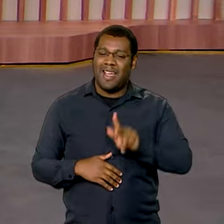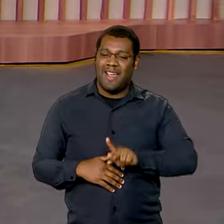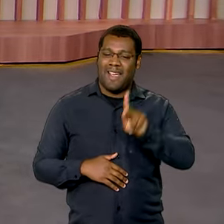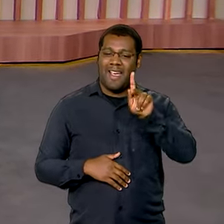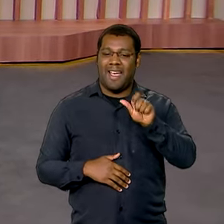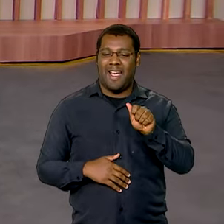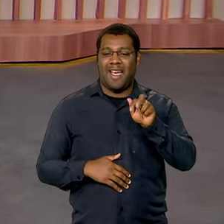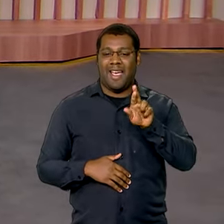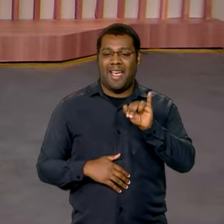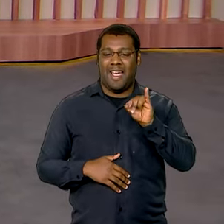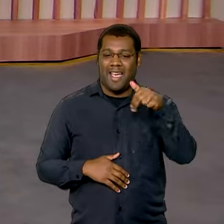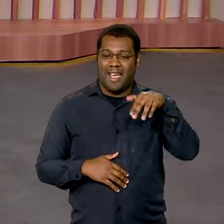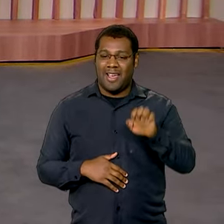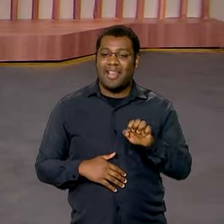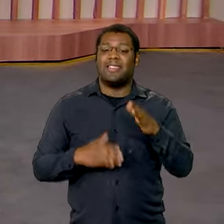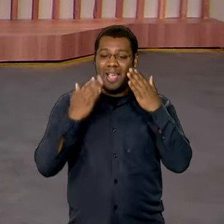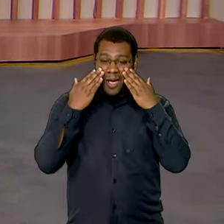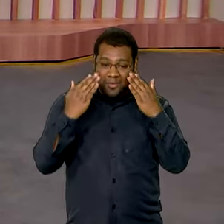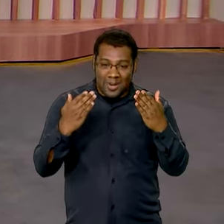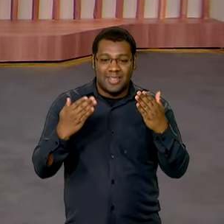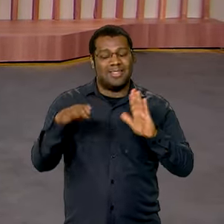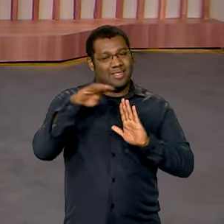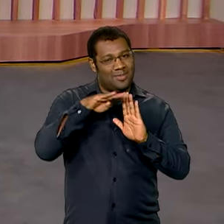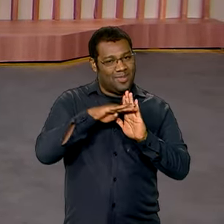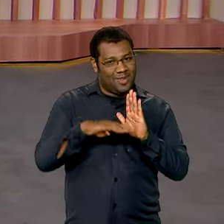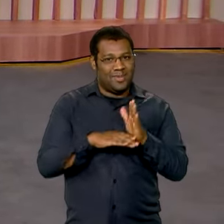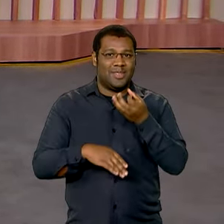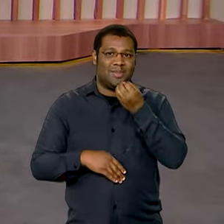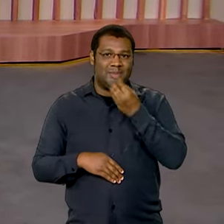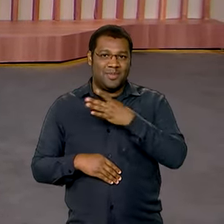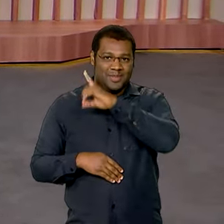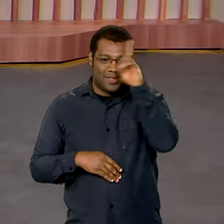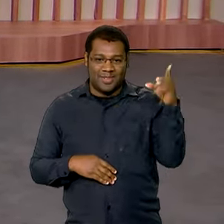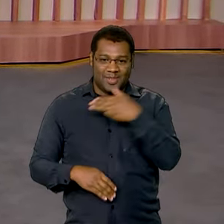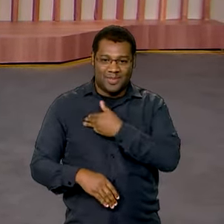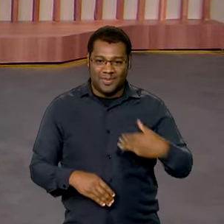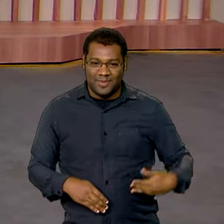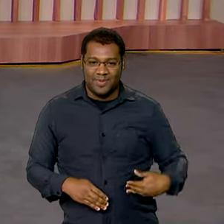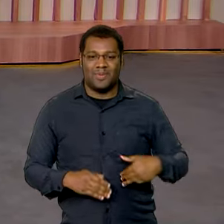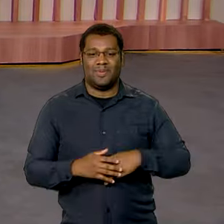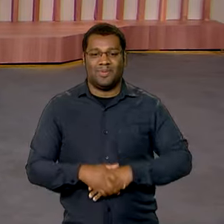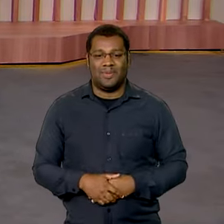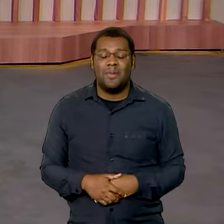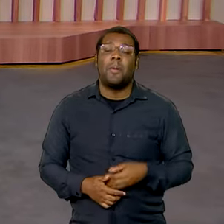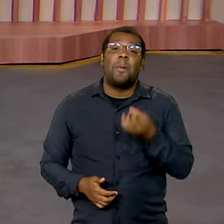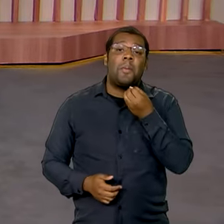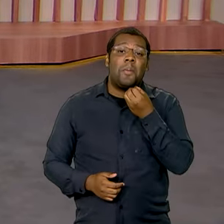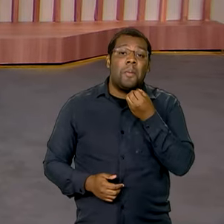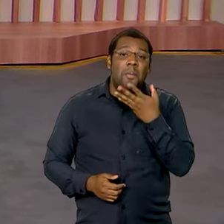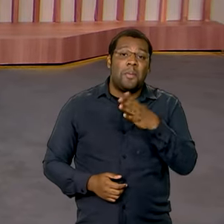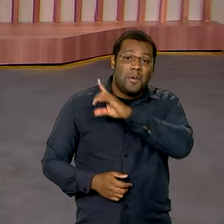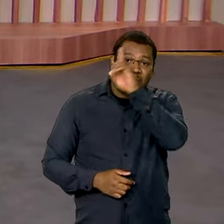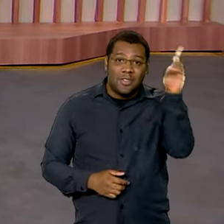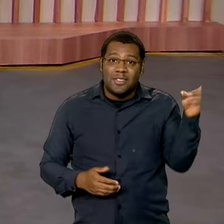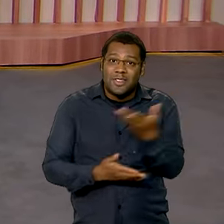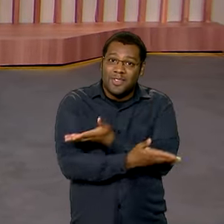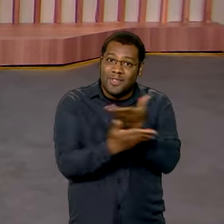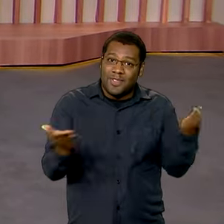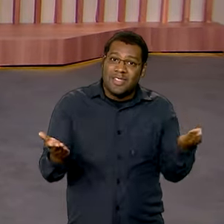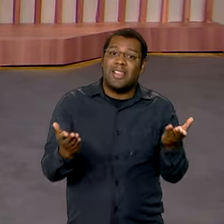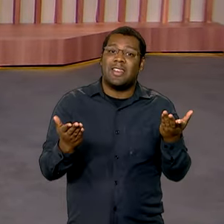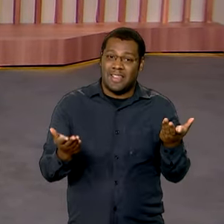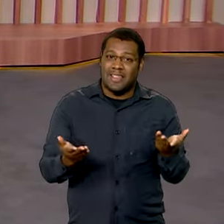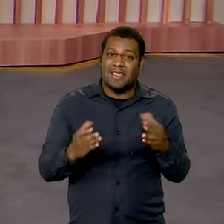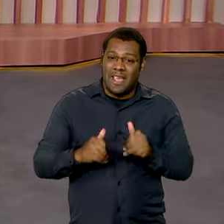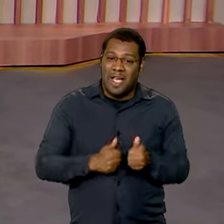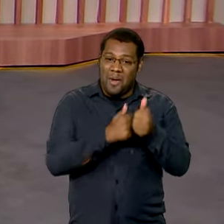trazer os destaques da edição de hoje. Bom dia, Karine. Oi, Vanessa, ótimo dia para você, ótimo dia para você que está aqui no Brasil em Dia.